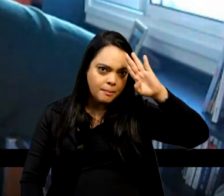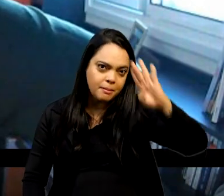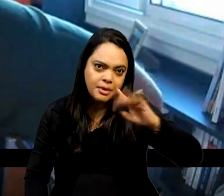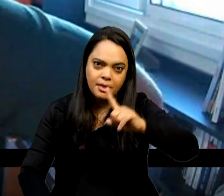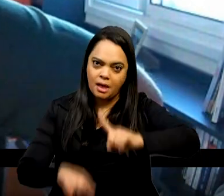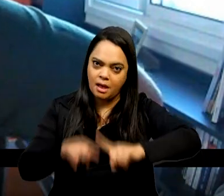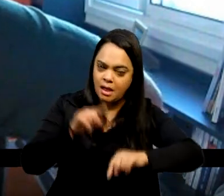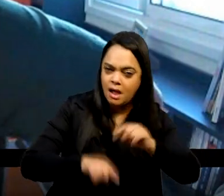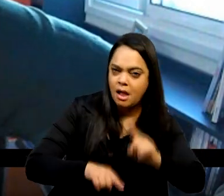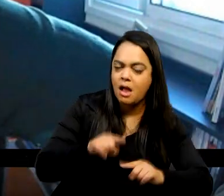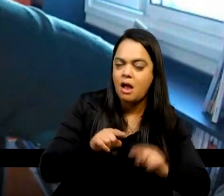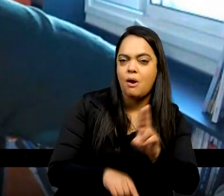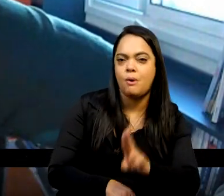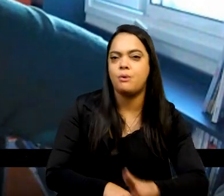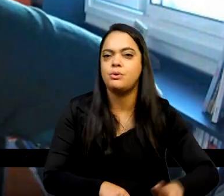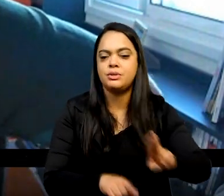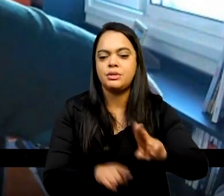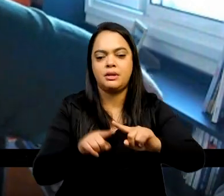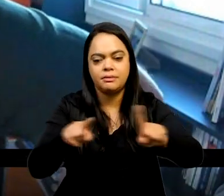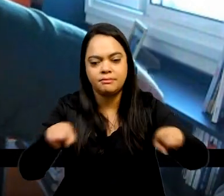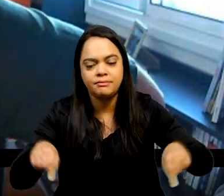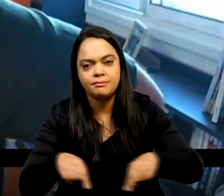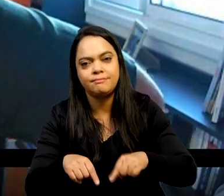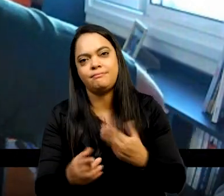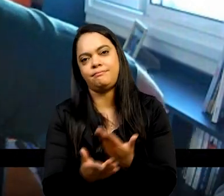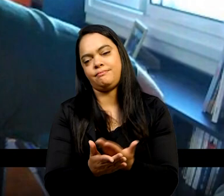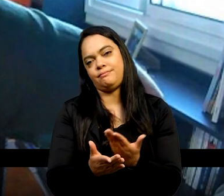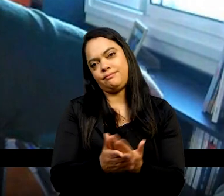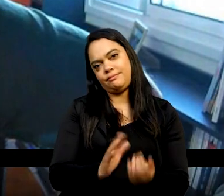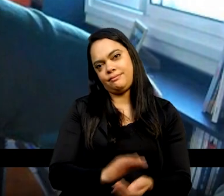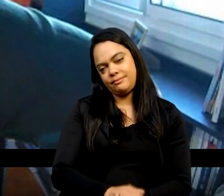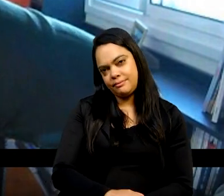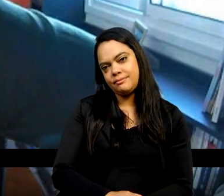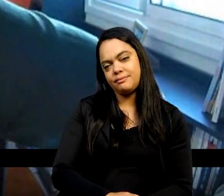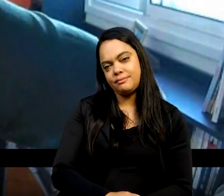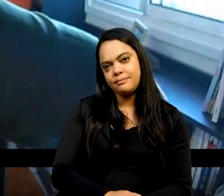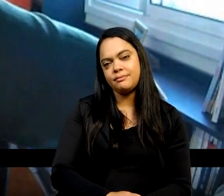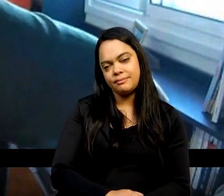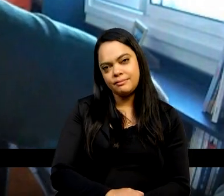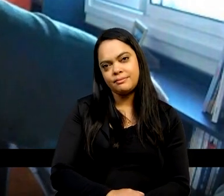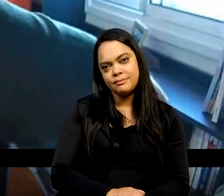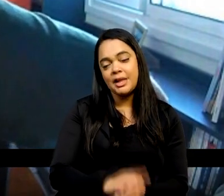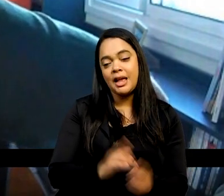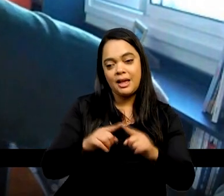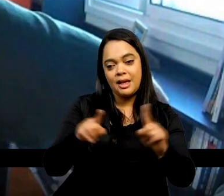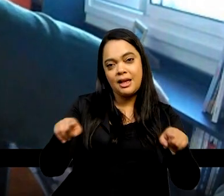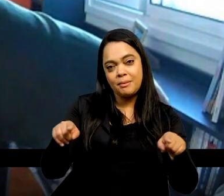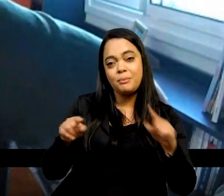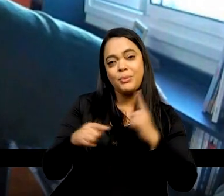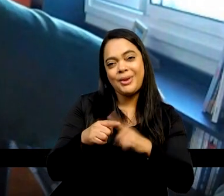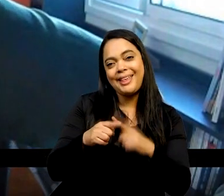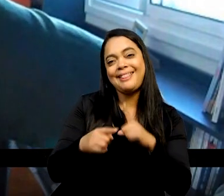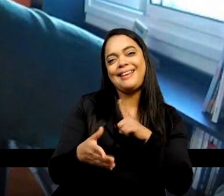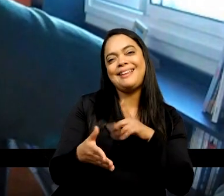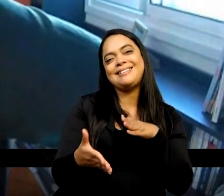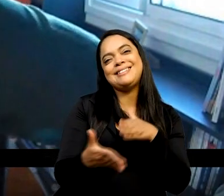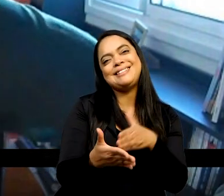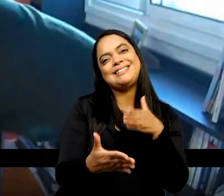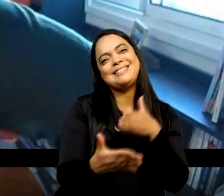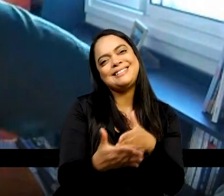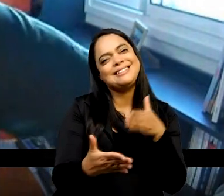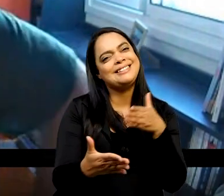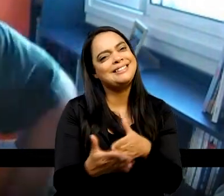numa sala de aula, salvo, claro, limitações muito graves. Eu não estou avaliando aqui